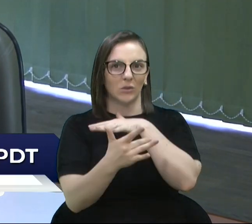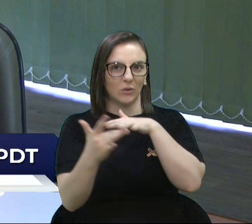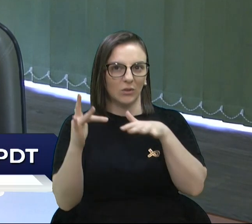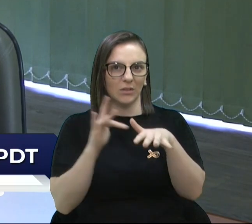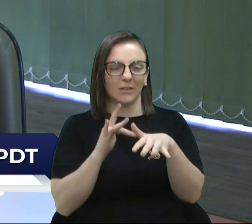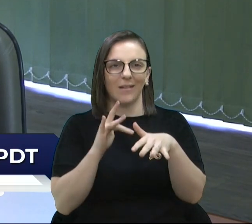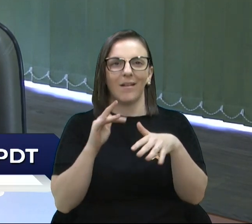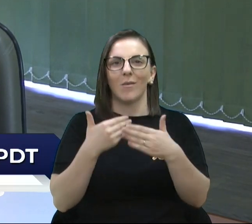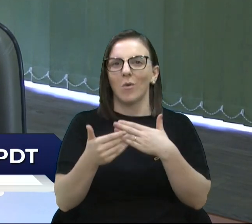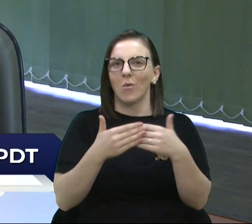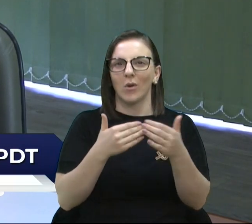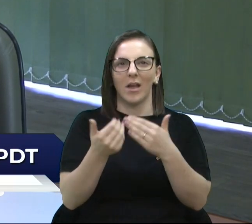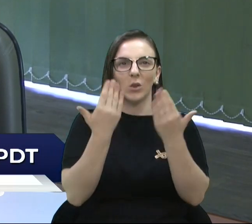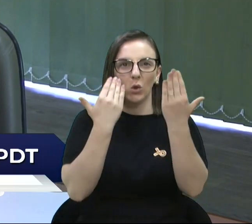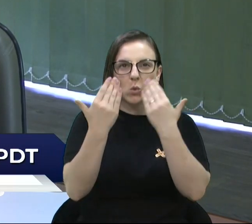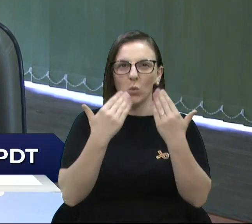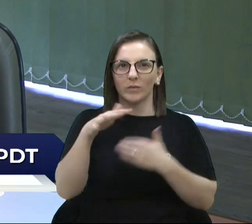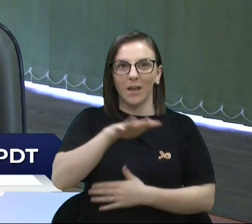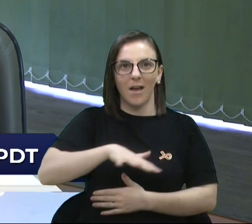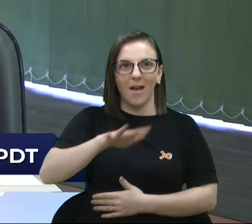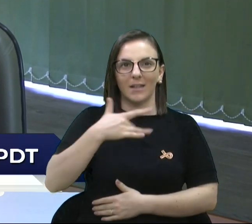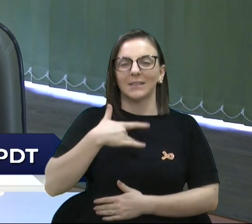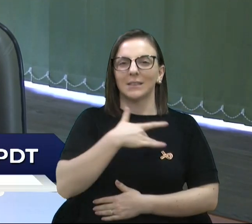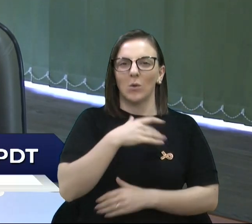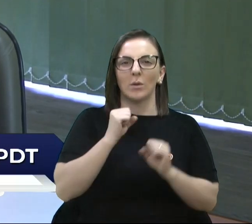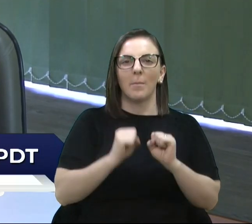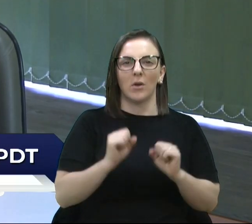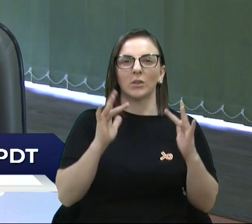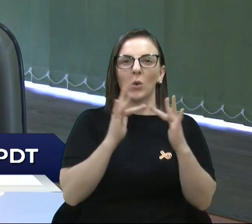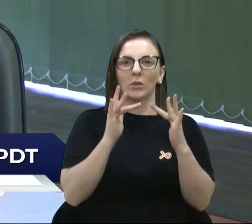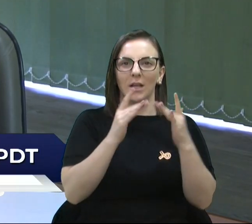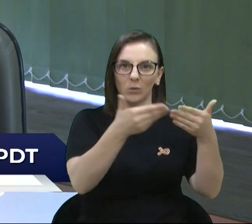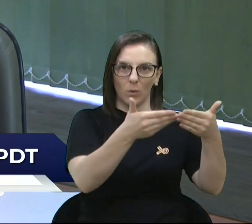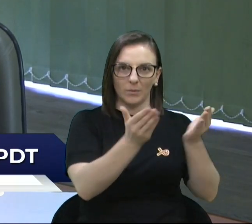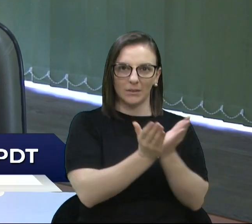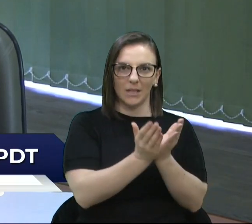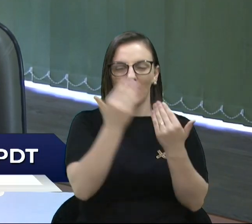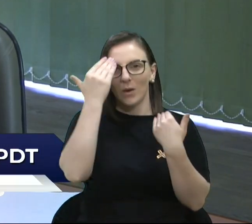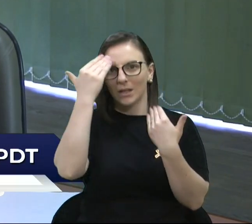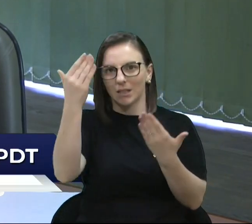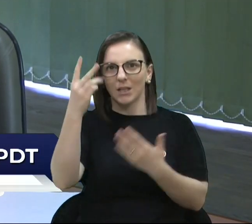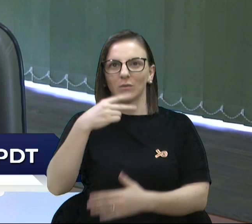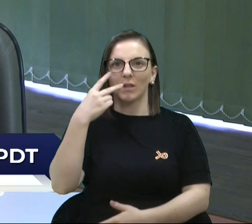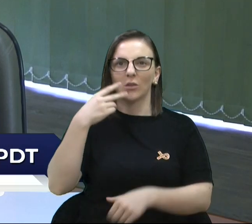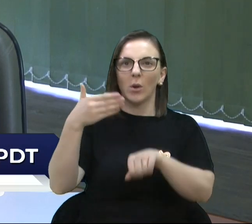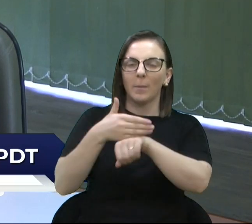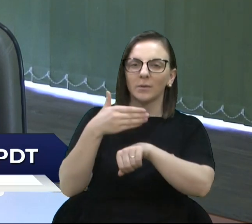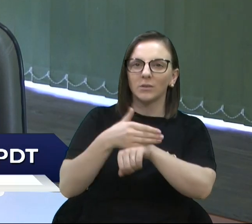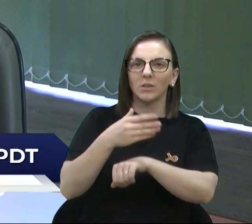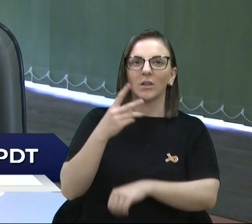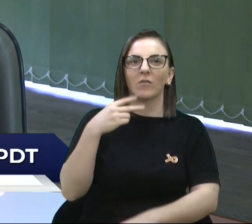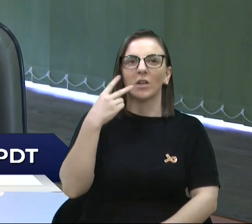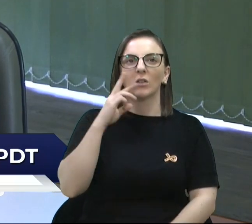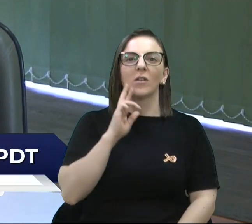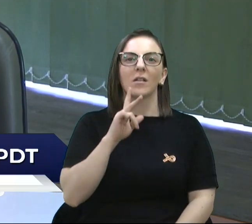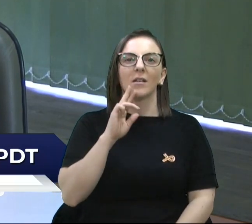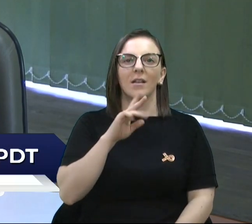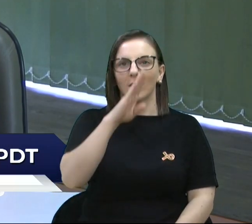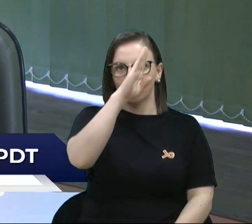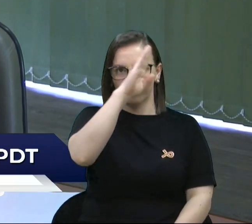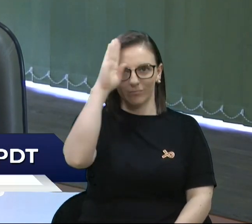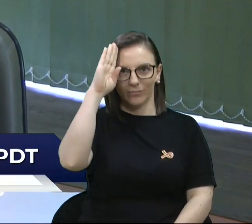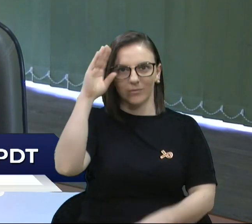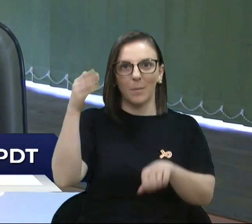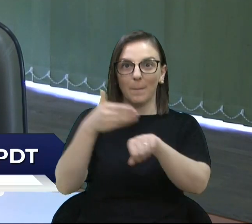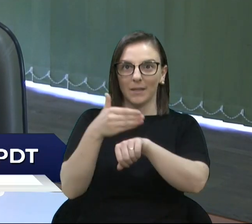questionamento na área da saúde pode entrar em contato com a comissão. Agradeço que os vereadores estiveram presentes, o vereador Renato Oliveira, Adriano Bressan que compõem a